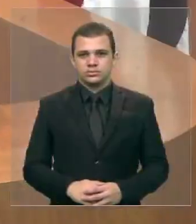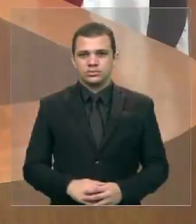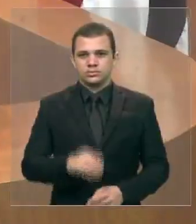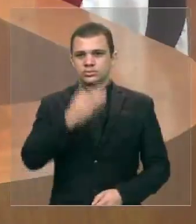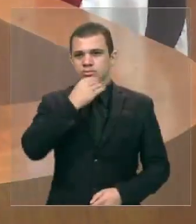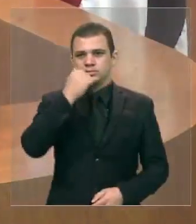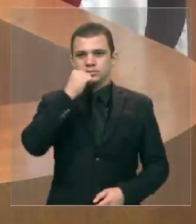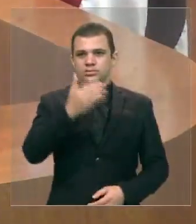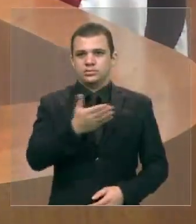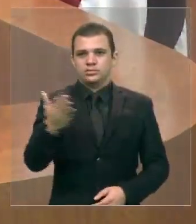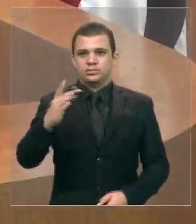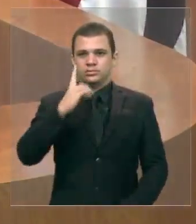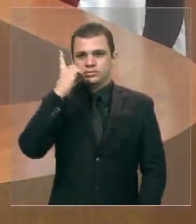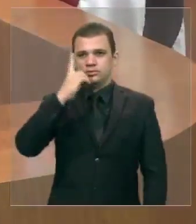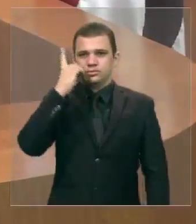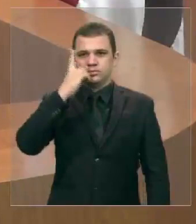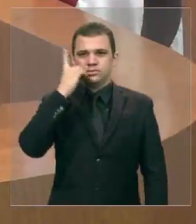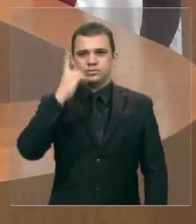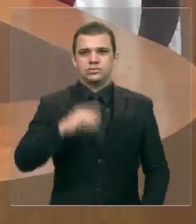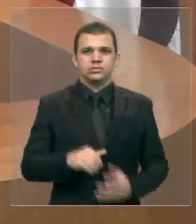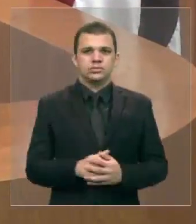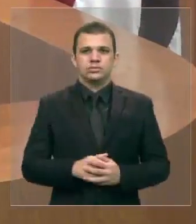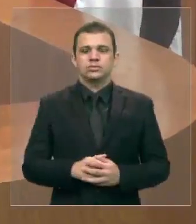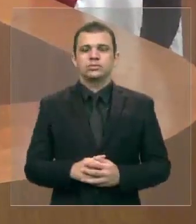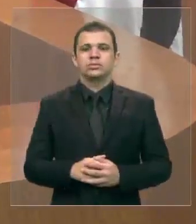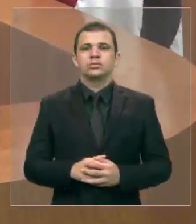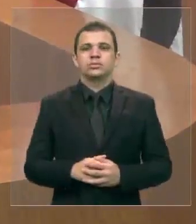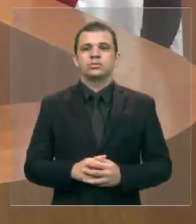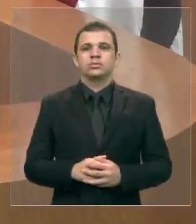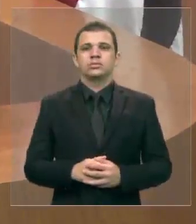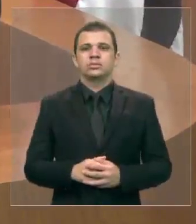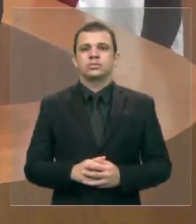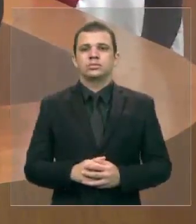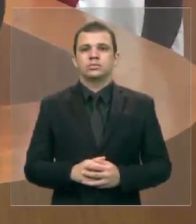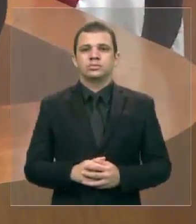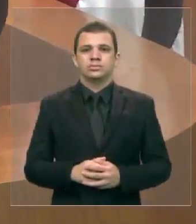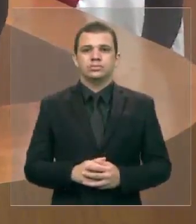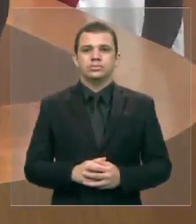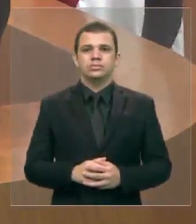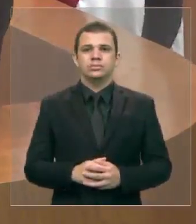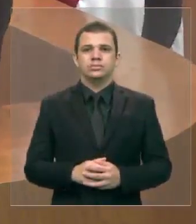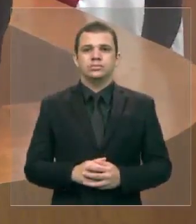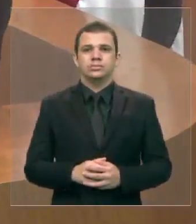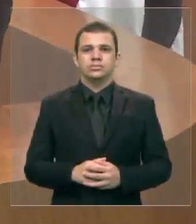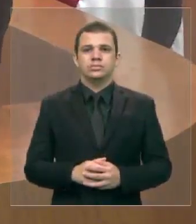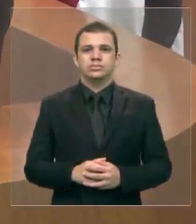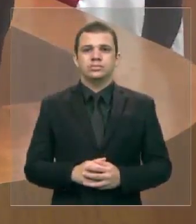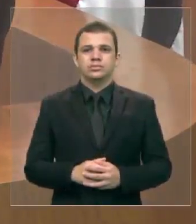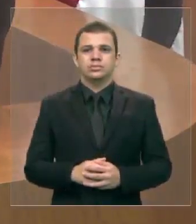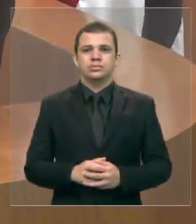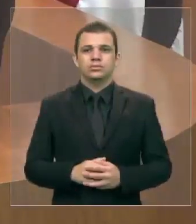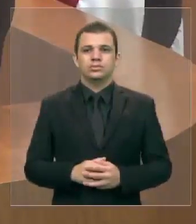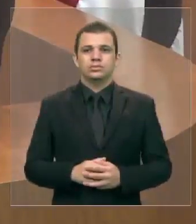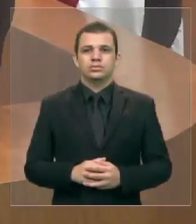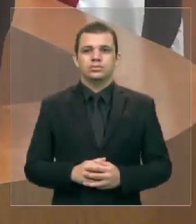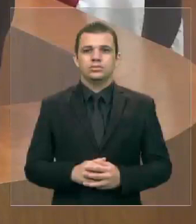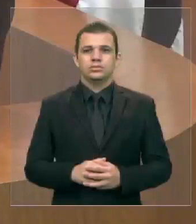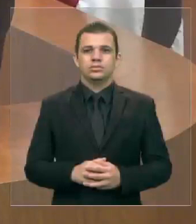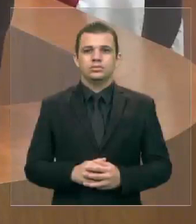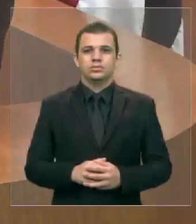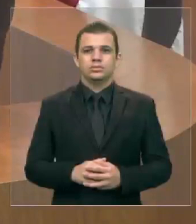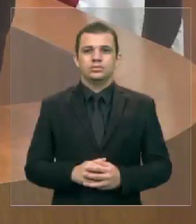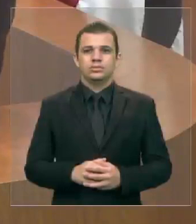senhoras deputadas, senhores deputados, senhor presidente, a minha vinda a esta